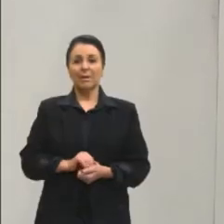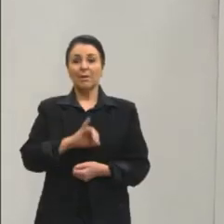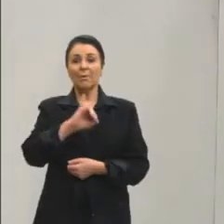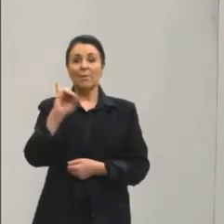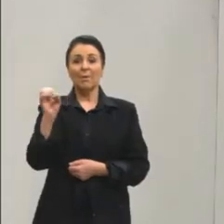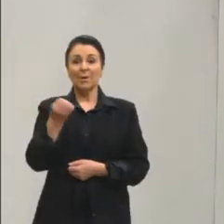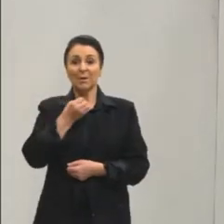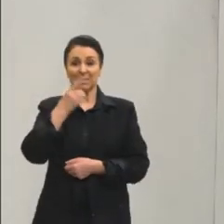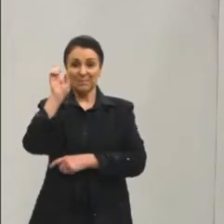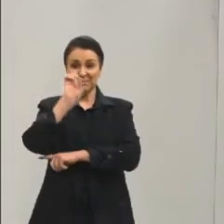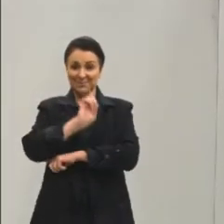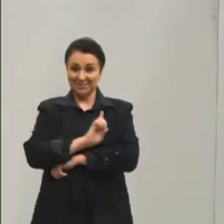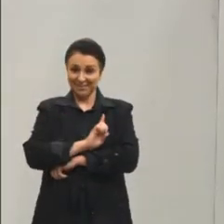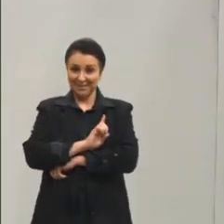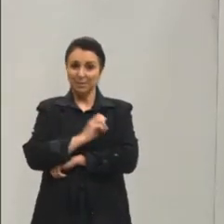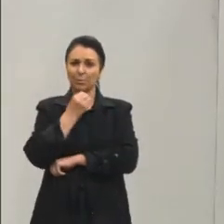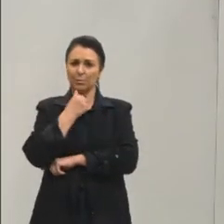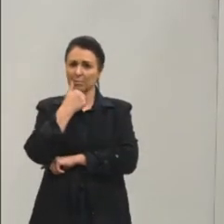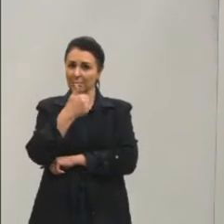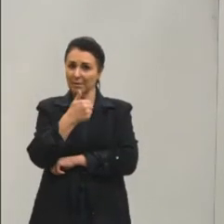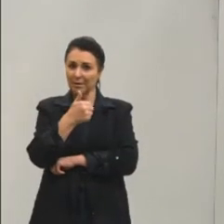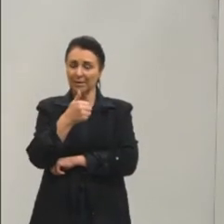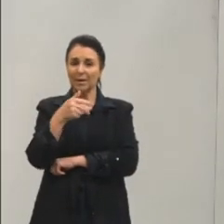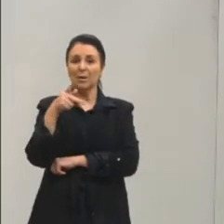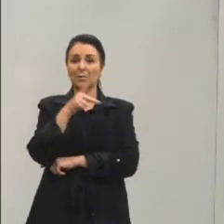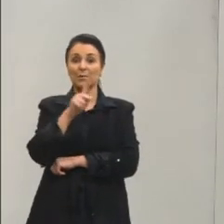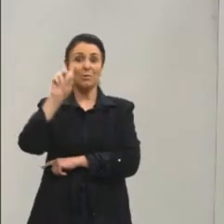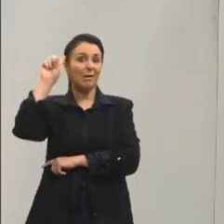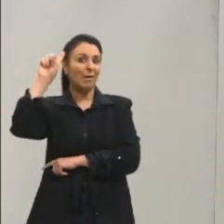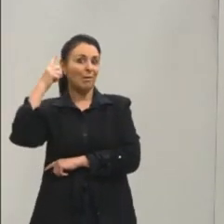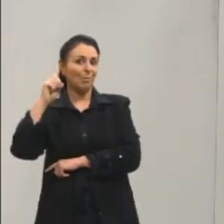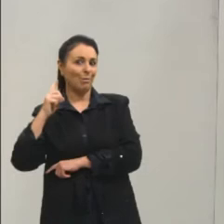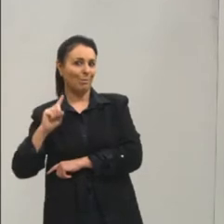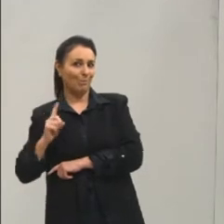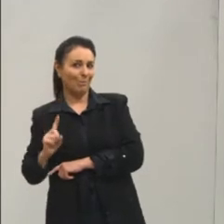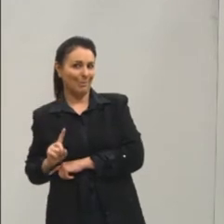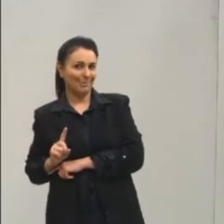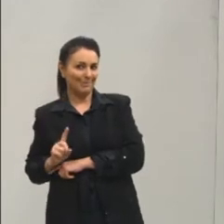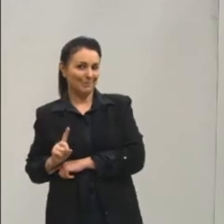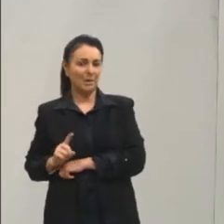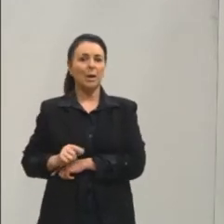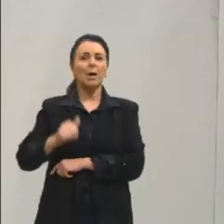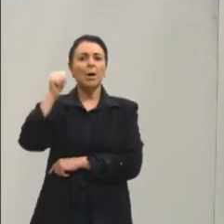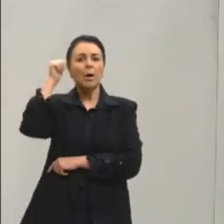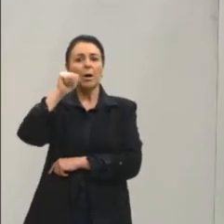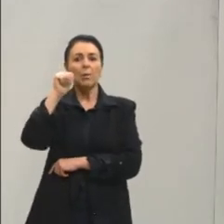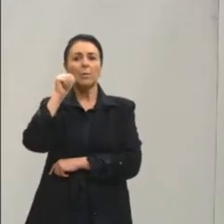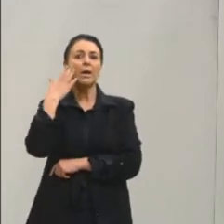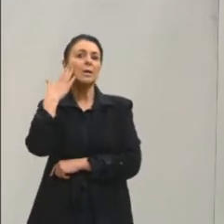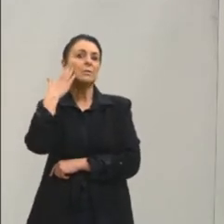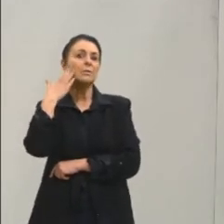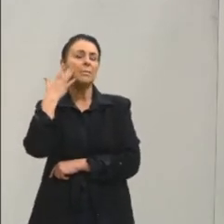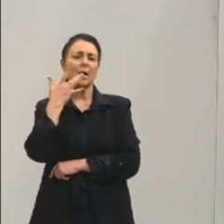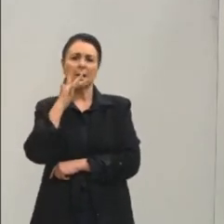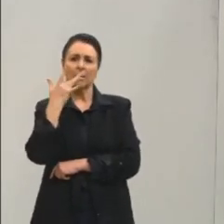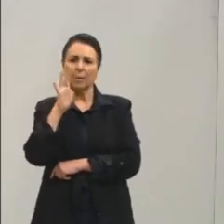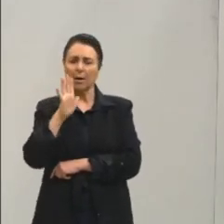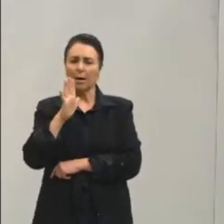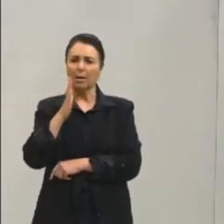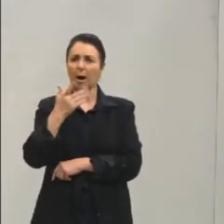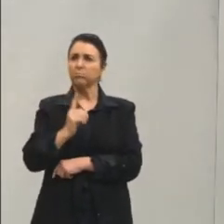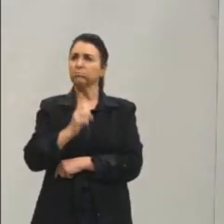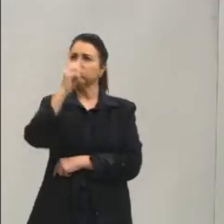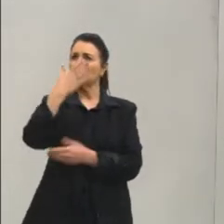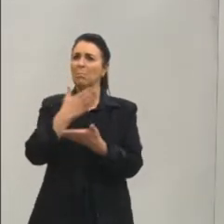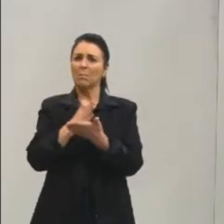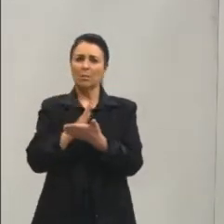galerinha, tudo bem com vocês? Eu sou a professora Luana Miller, sou uma mulher de pele branca, estatura média, cabelos